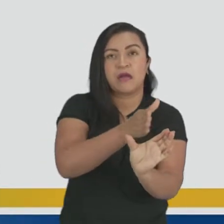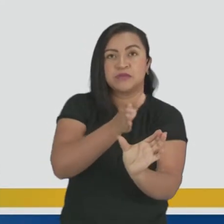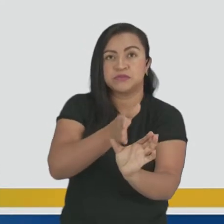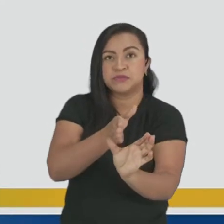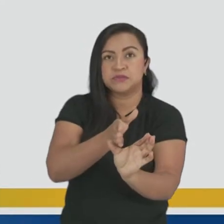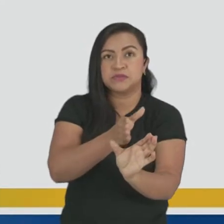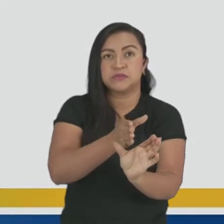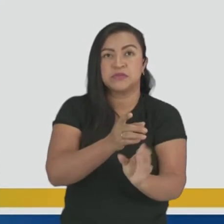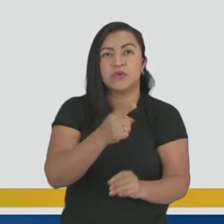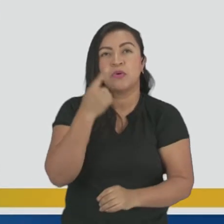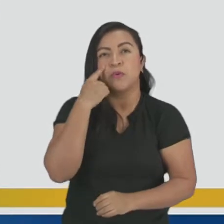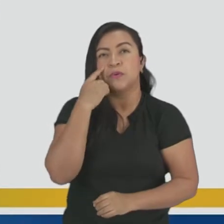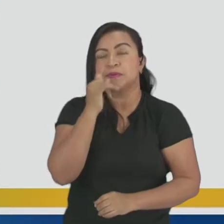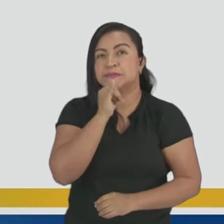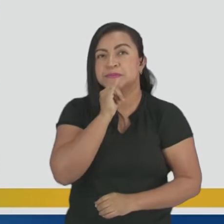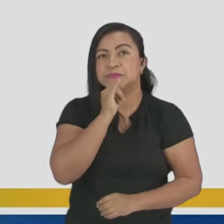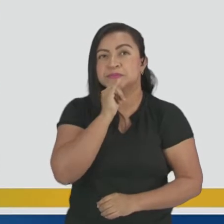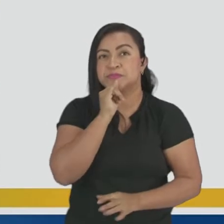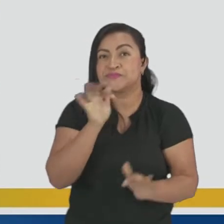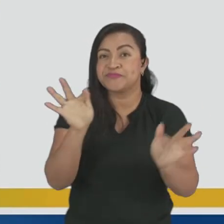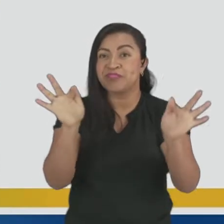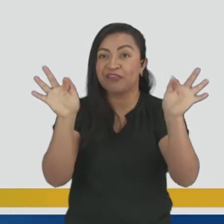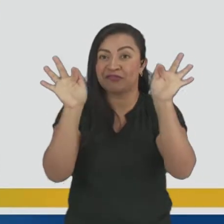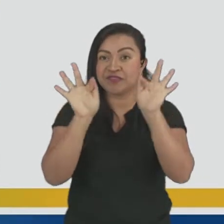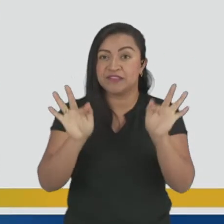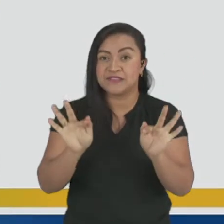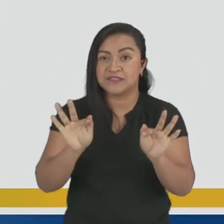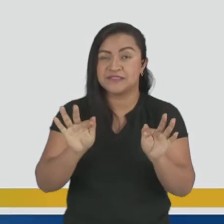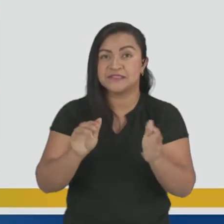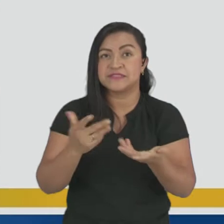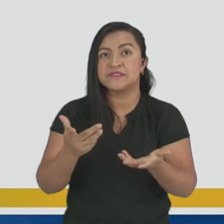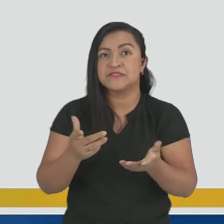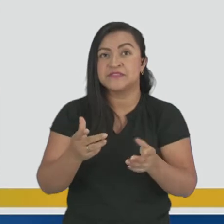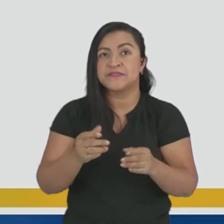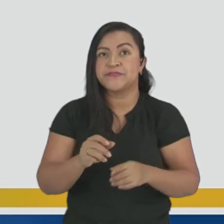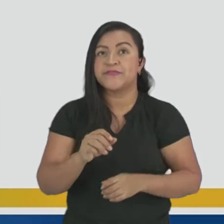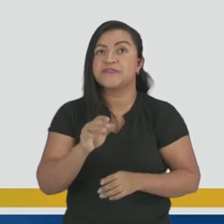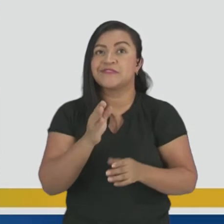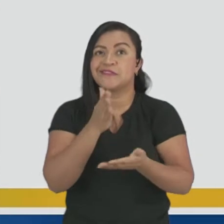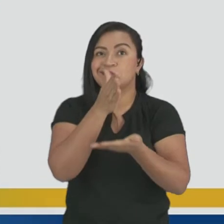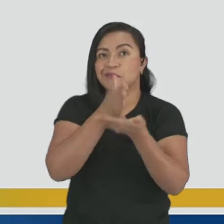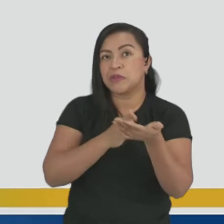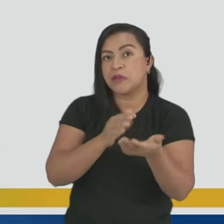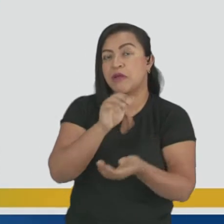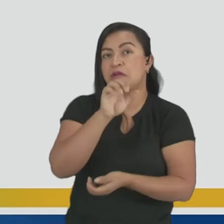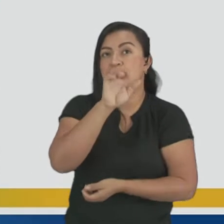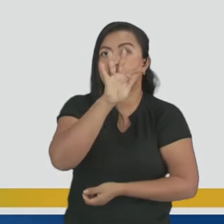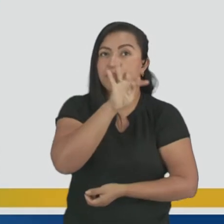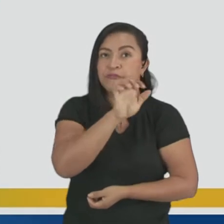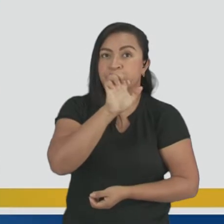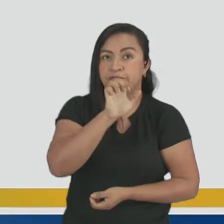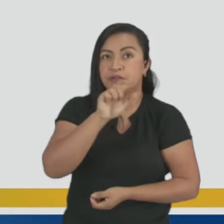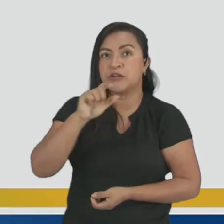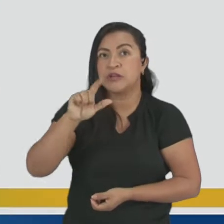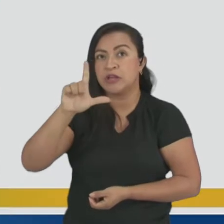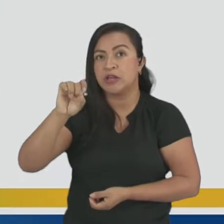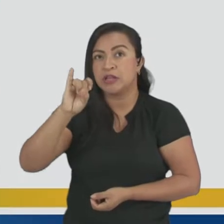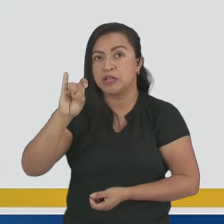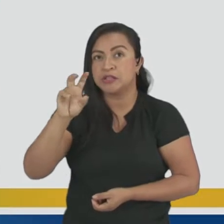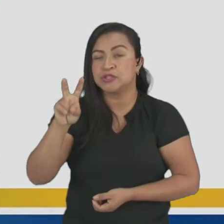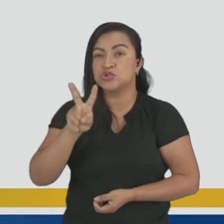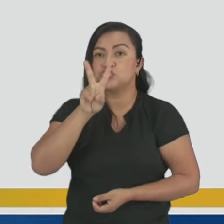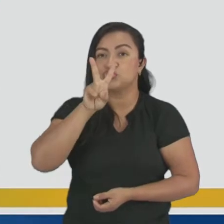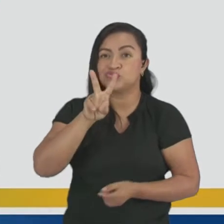Olha só o exemplo aí, Feliz. Ele tá separado, Feliz em duas partes, ou seja, duas